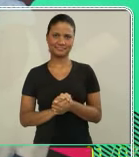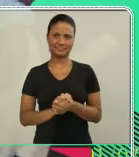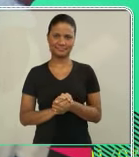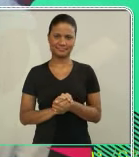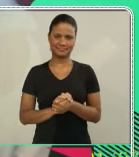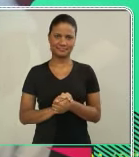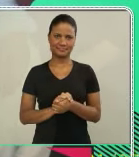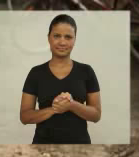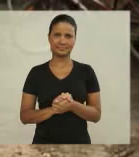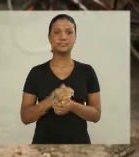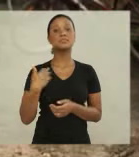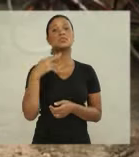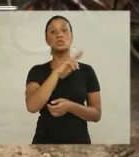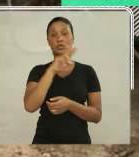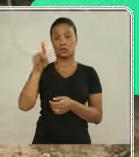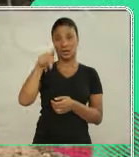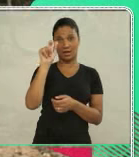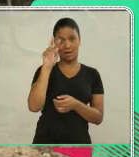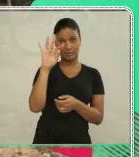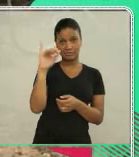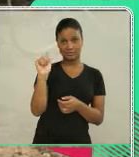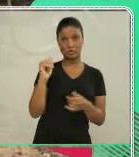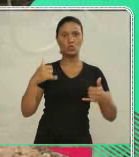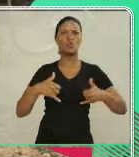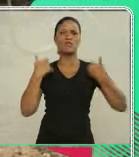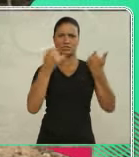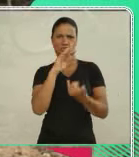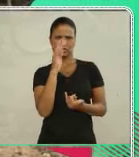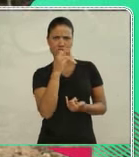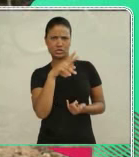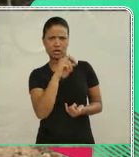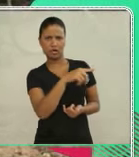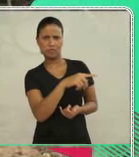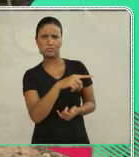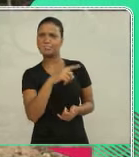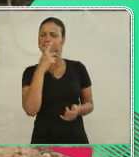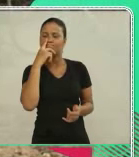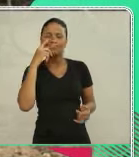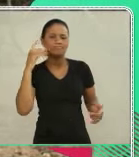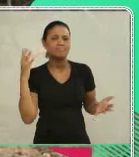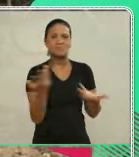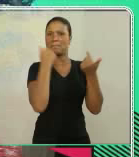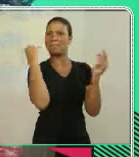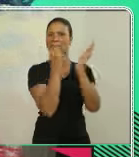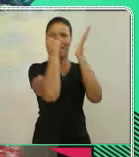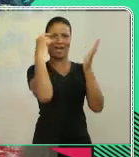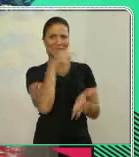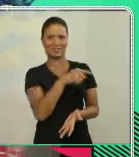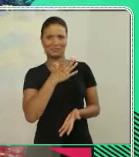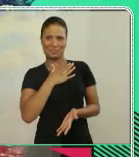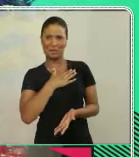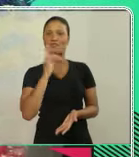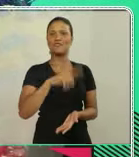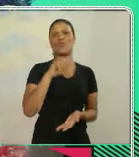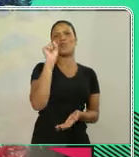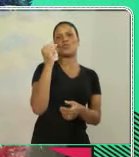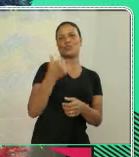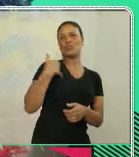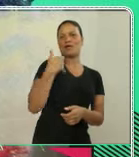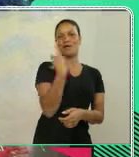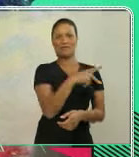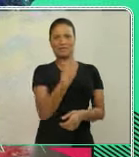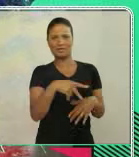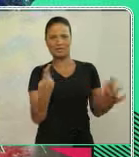nome é Kátia, o aniversário do Tiago mais marcante para mim foi o de oito anos. Foi tudo muito colorido,